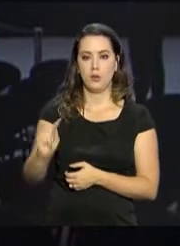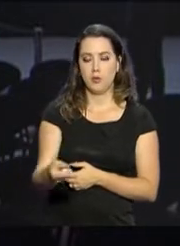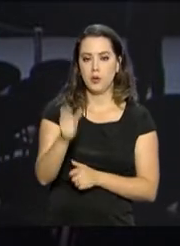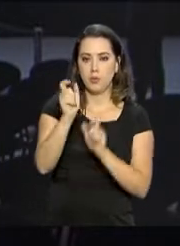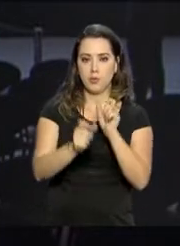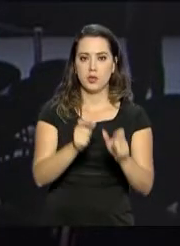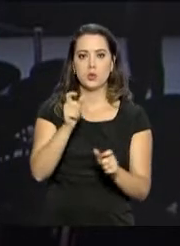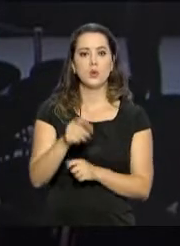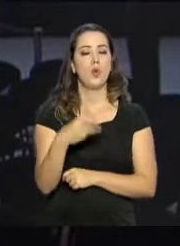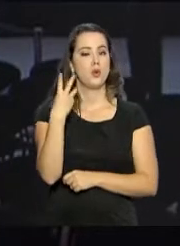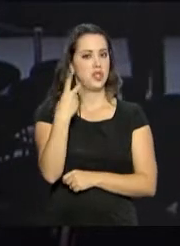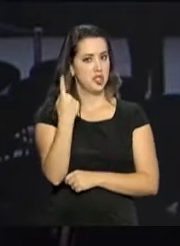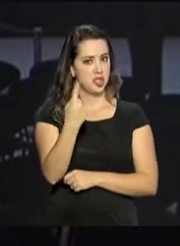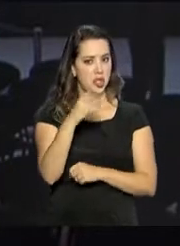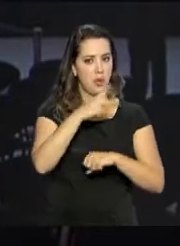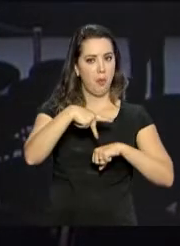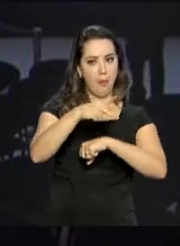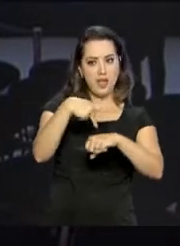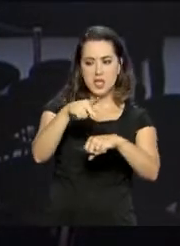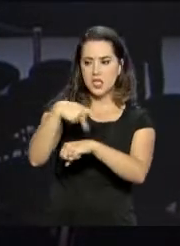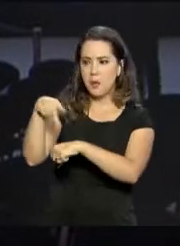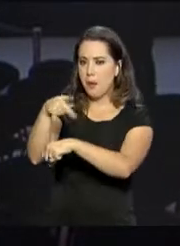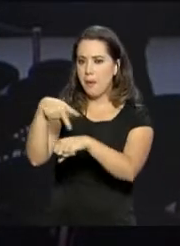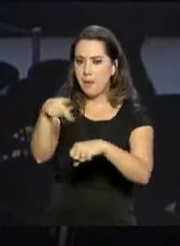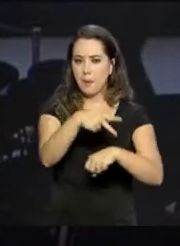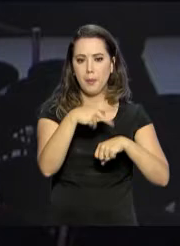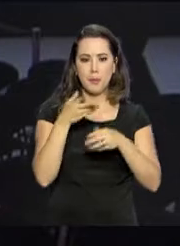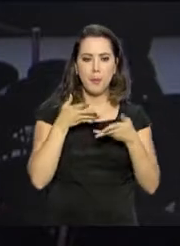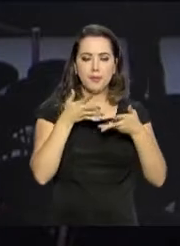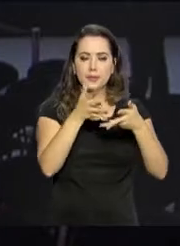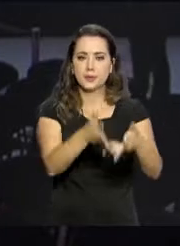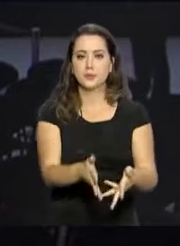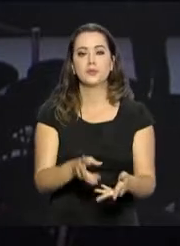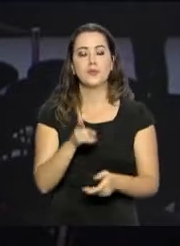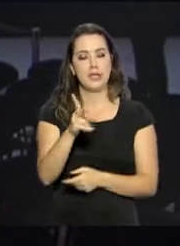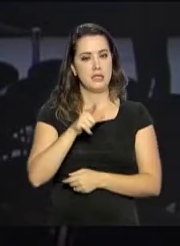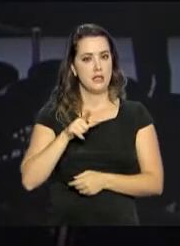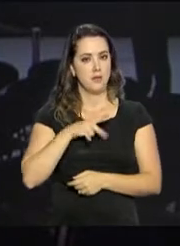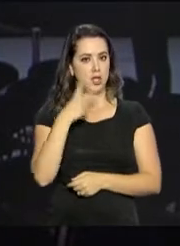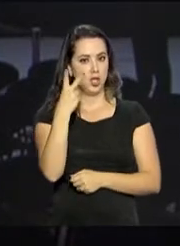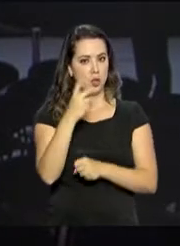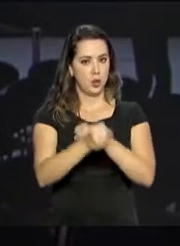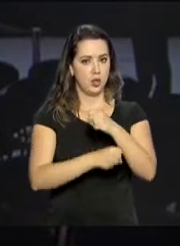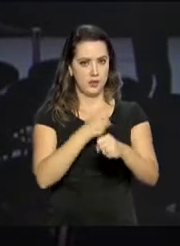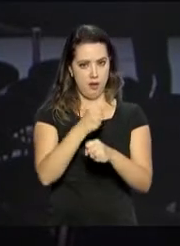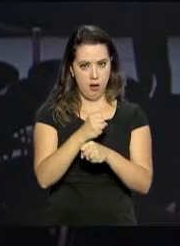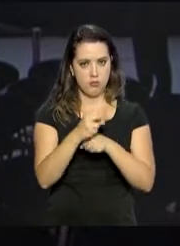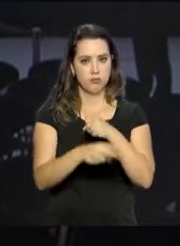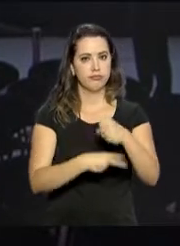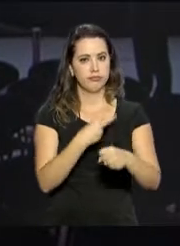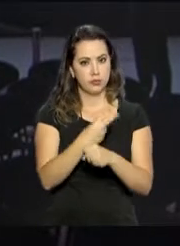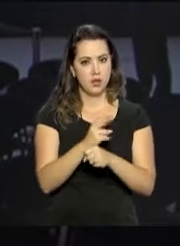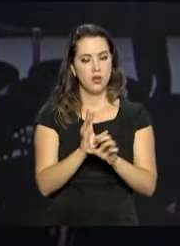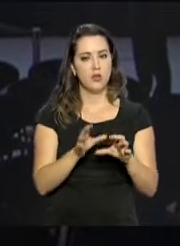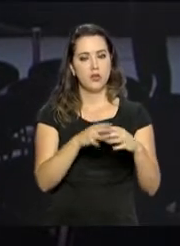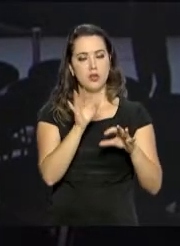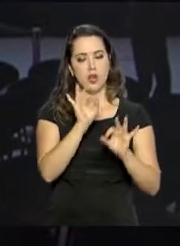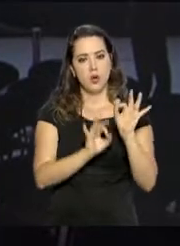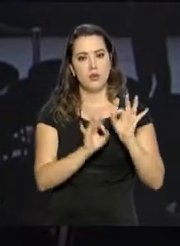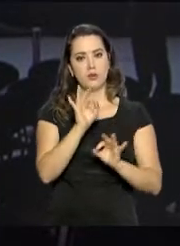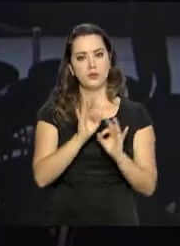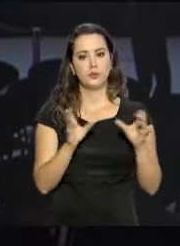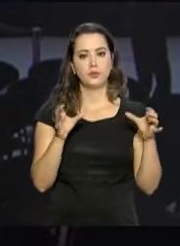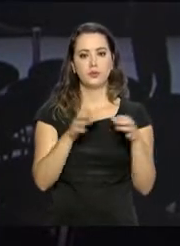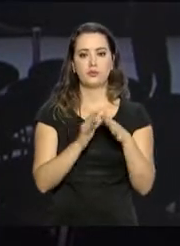passaram por aqui. O Congresso é feito a cada dois anos e organizado pelo Instituto Brasileiro de Petróleo,